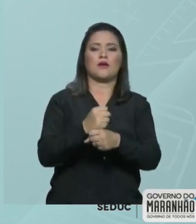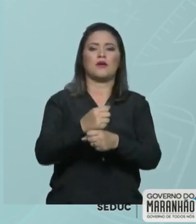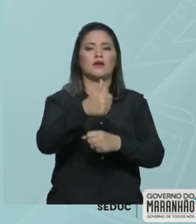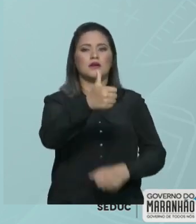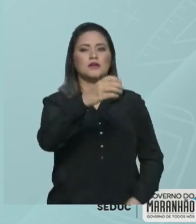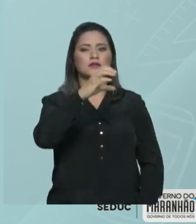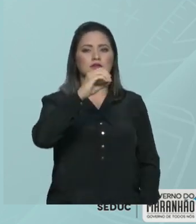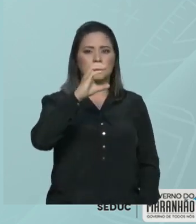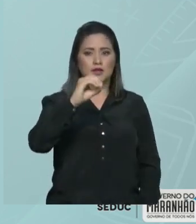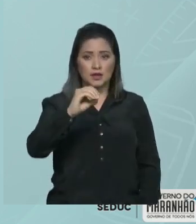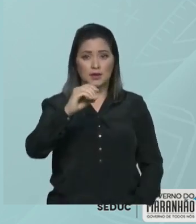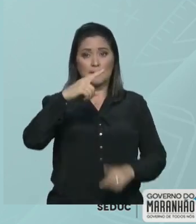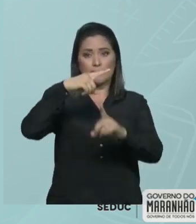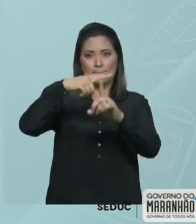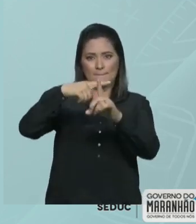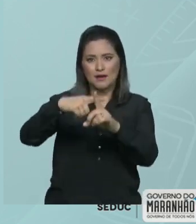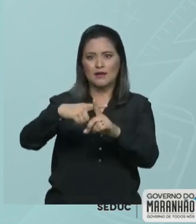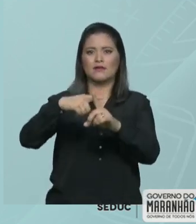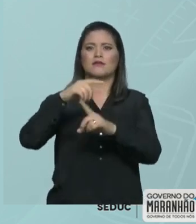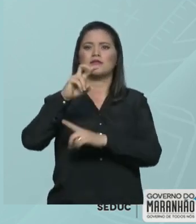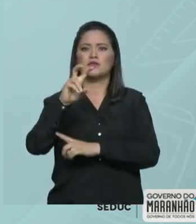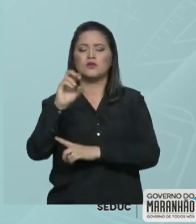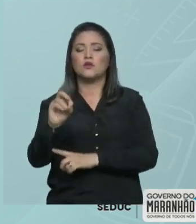igual a 150. E é 50.